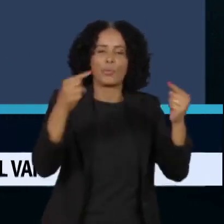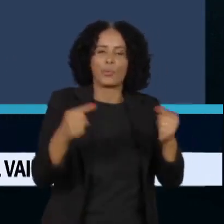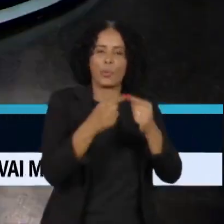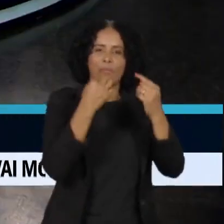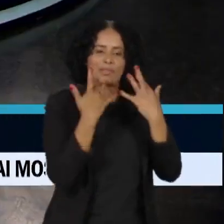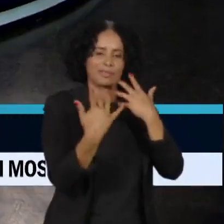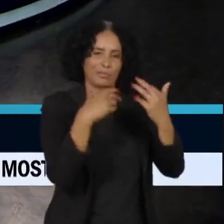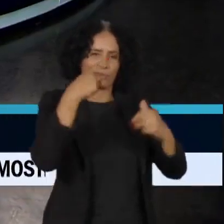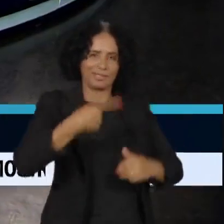Brasil. E aí E aí